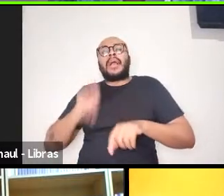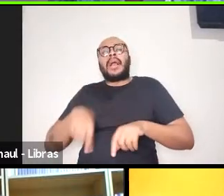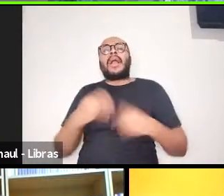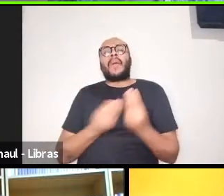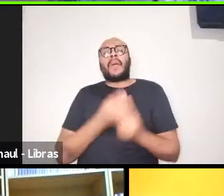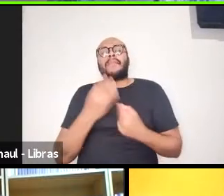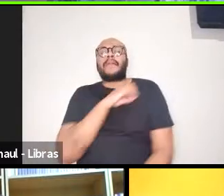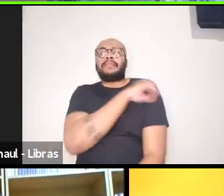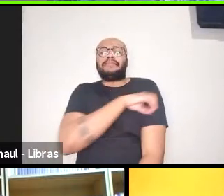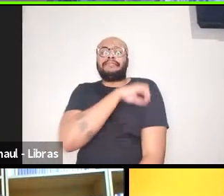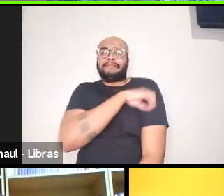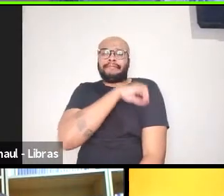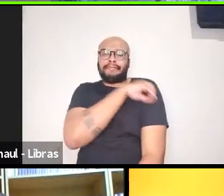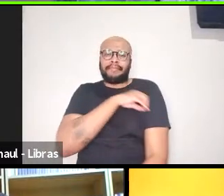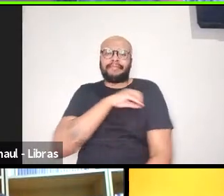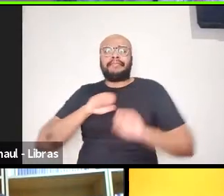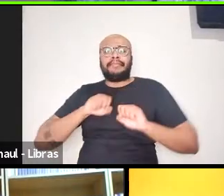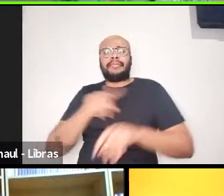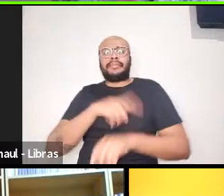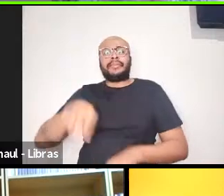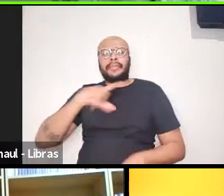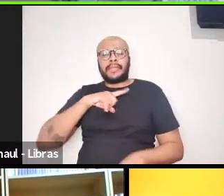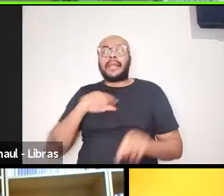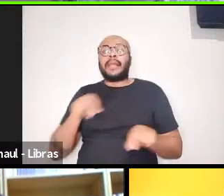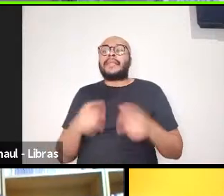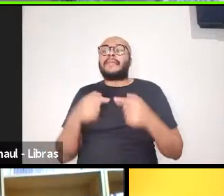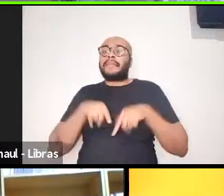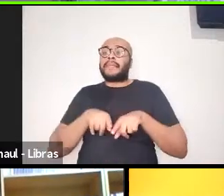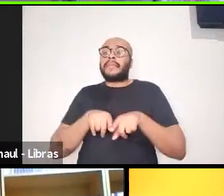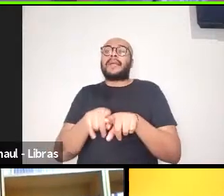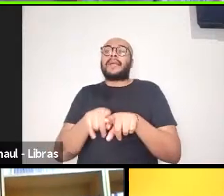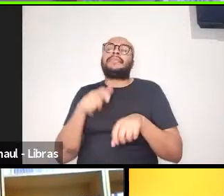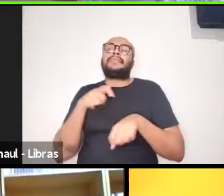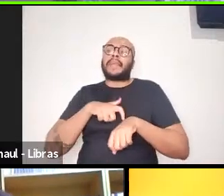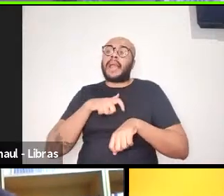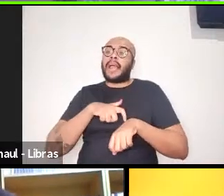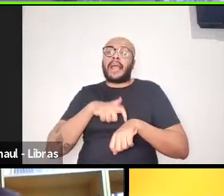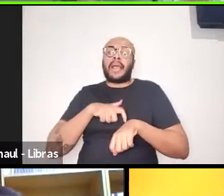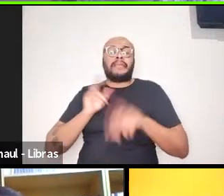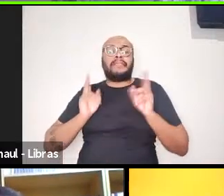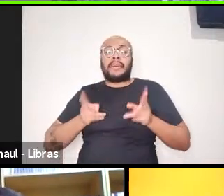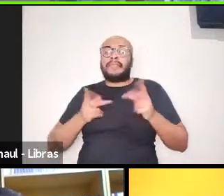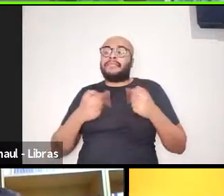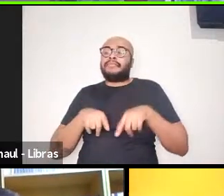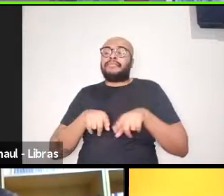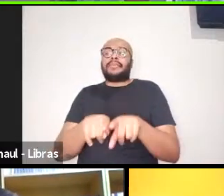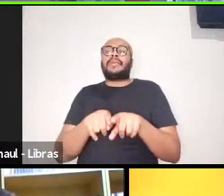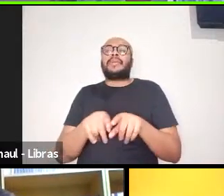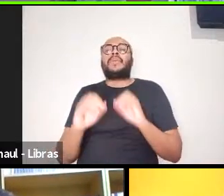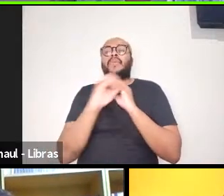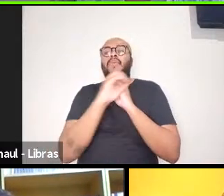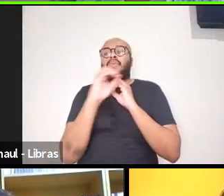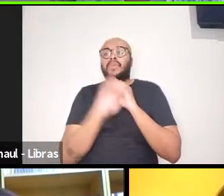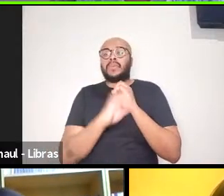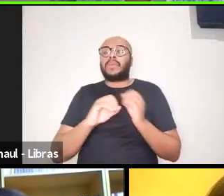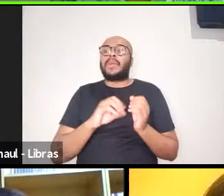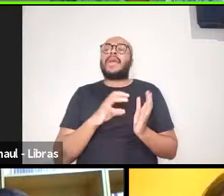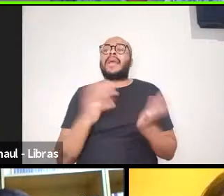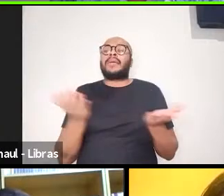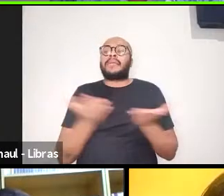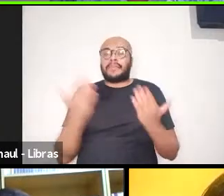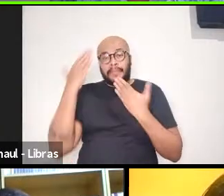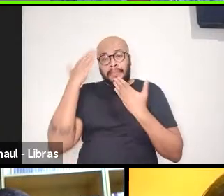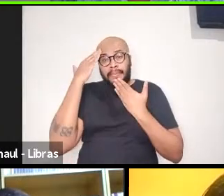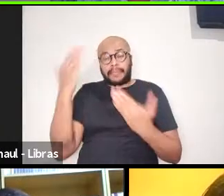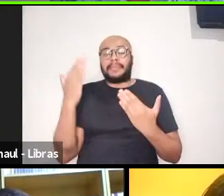oficina, é, e ao mesmo tempo que a gente vai estar operando via Zoom, né, e registramos o agradecimento aí